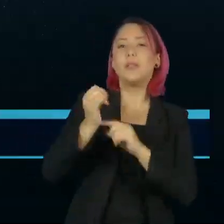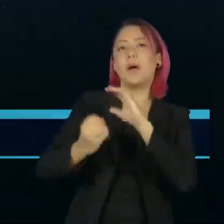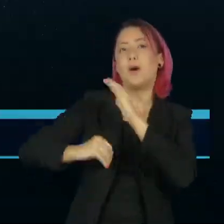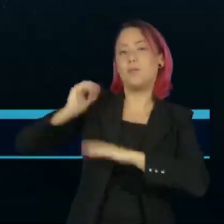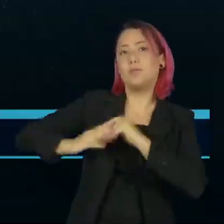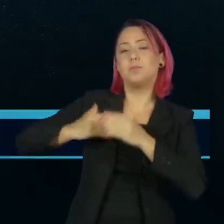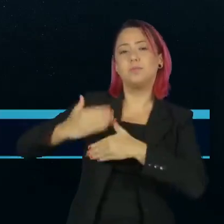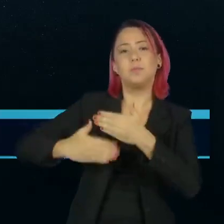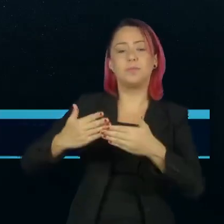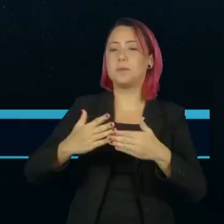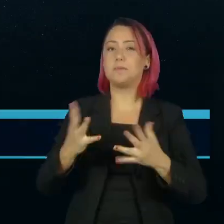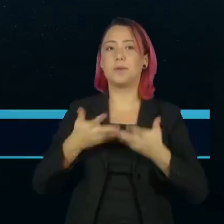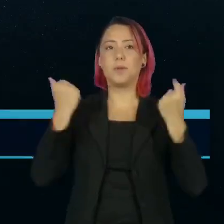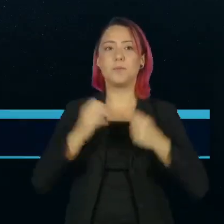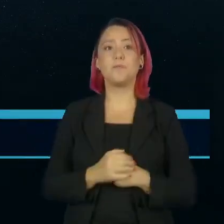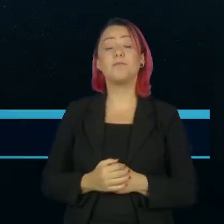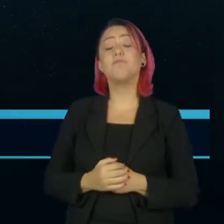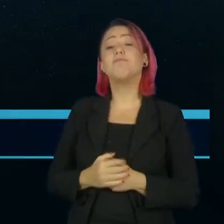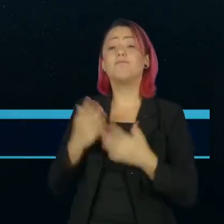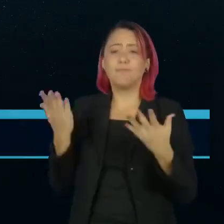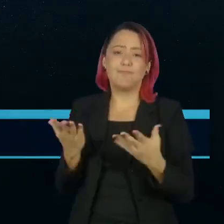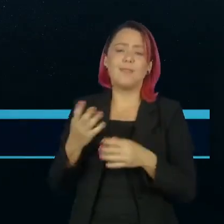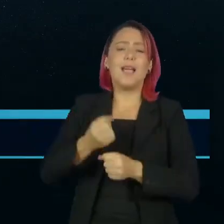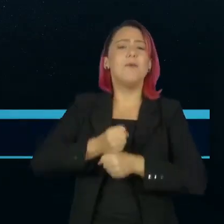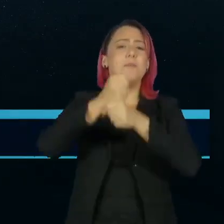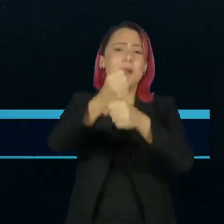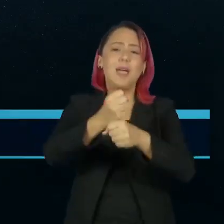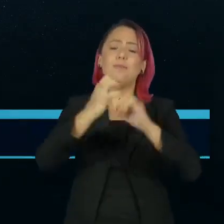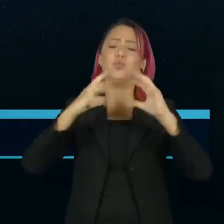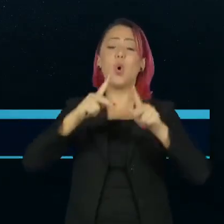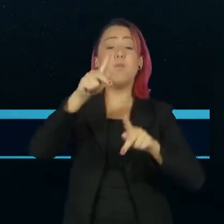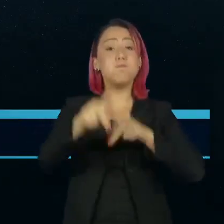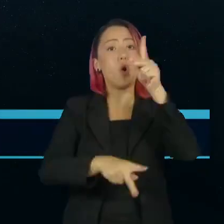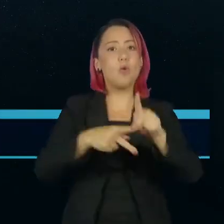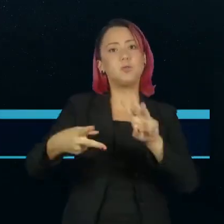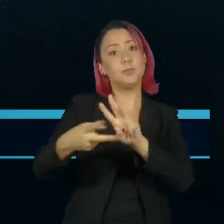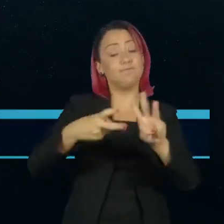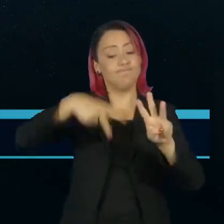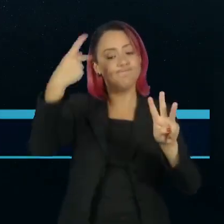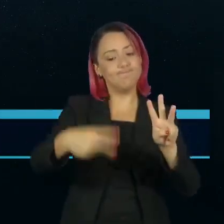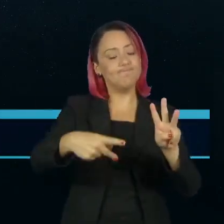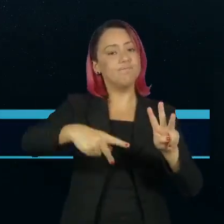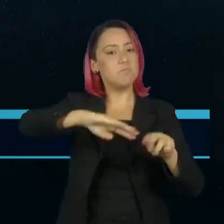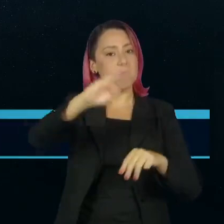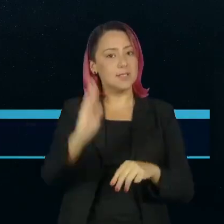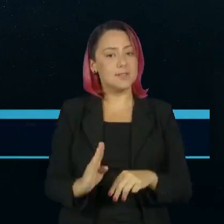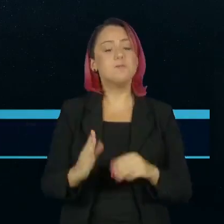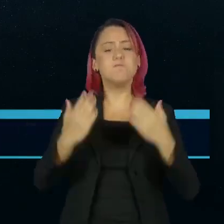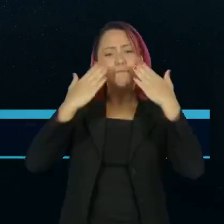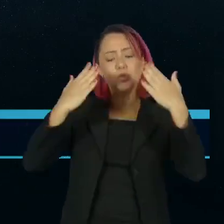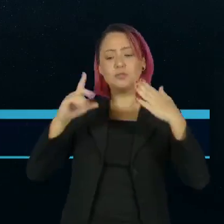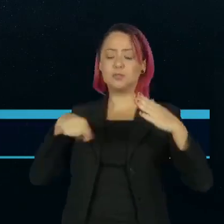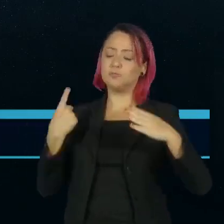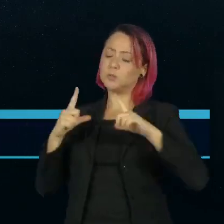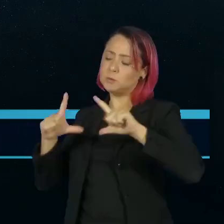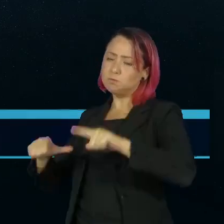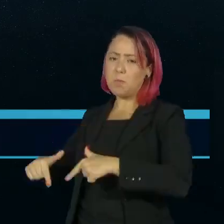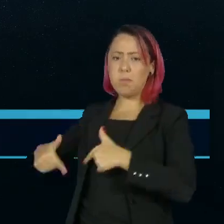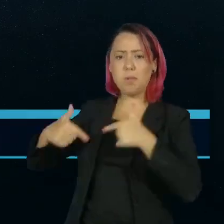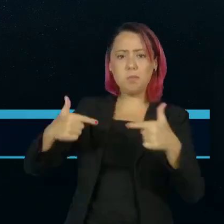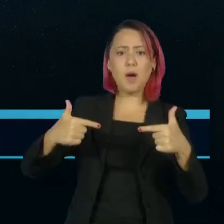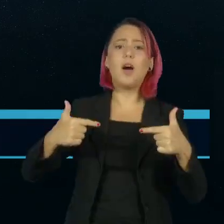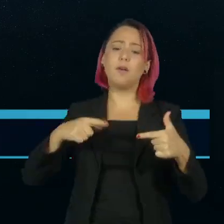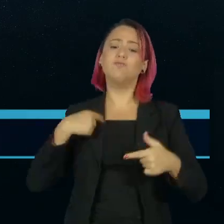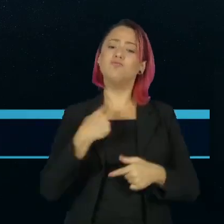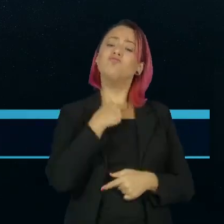Emmy é para todos os povos indígenas do Brasil, para toda a nossa luta, para mostrar que a nossa voz